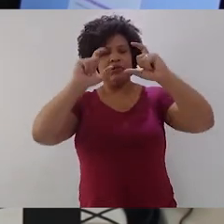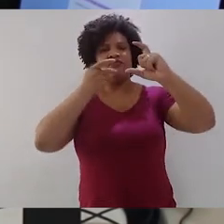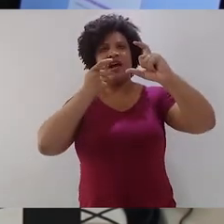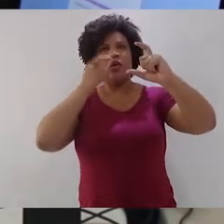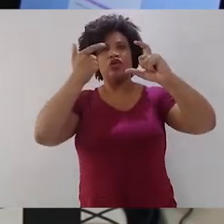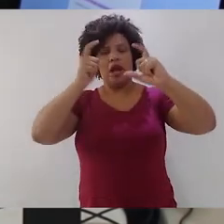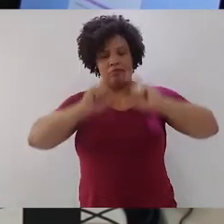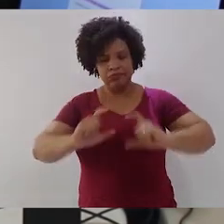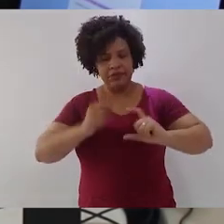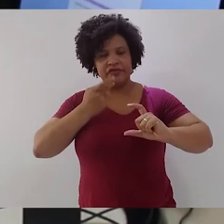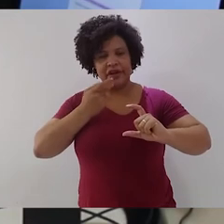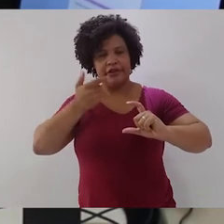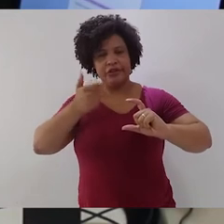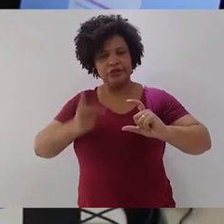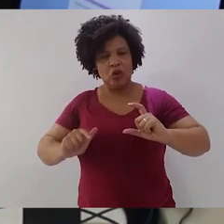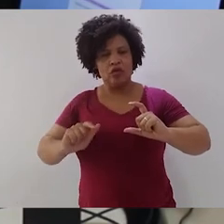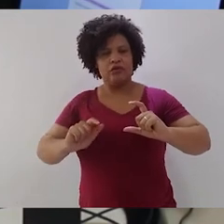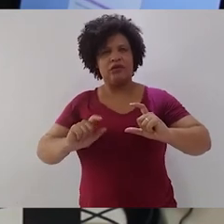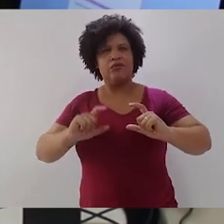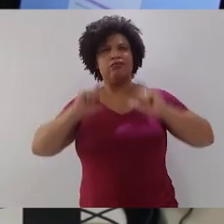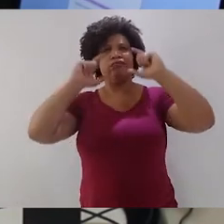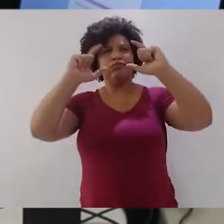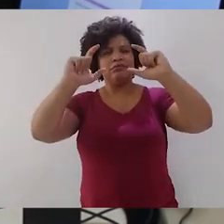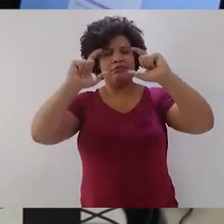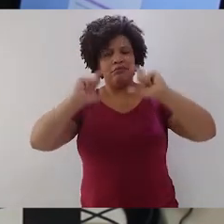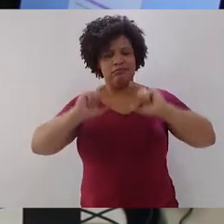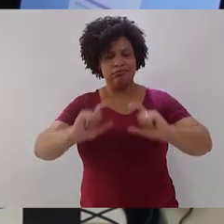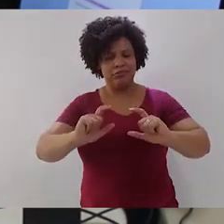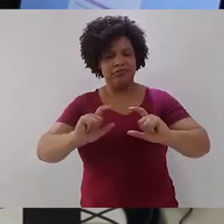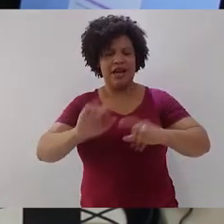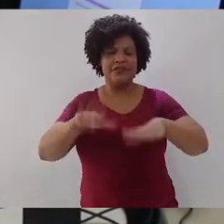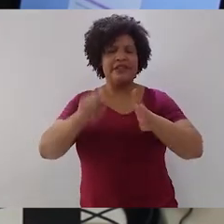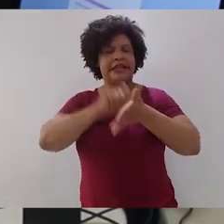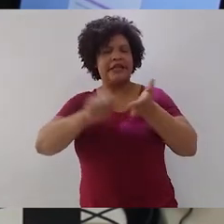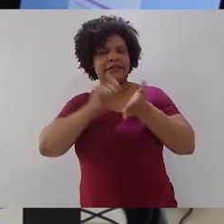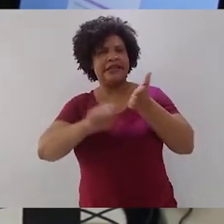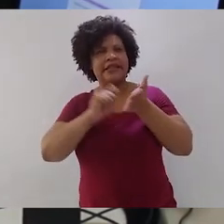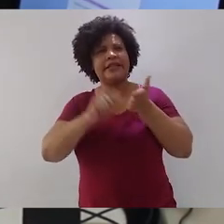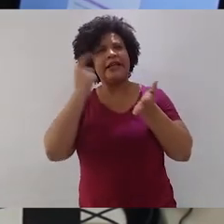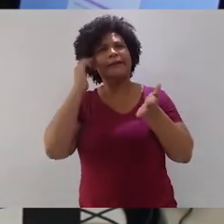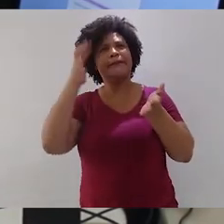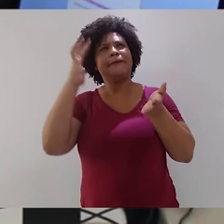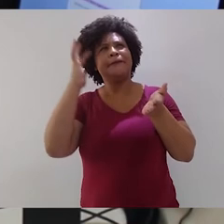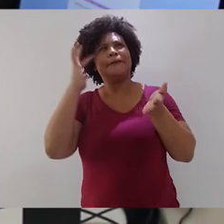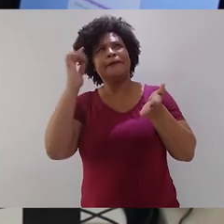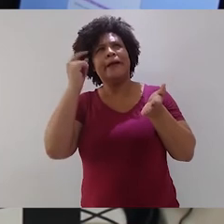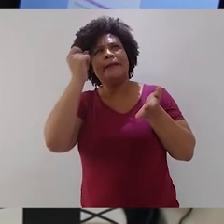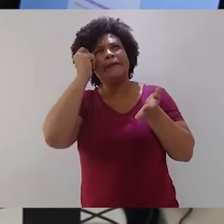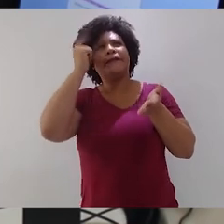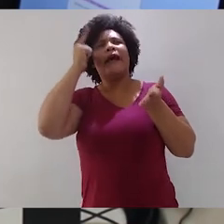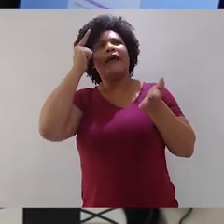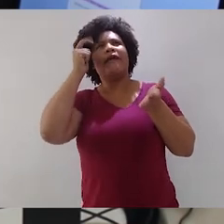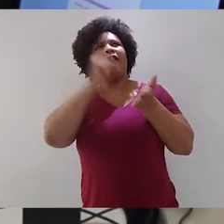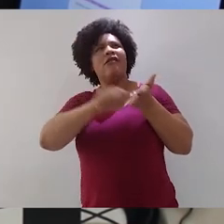consolidada, seja porque no processo de gênese da escrita, na cabeça dela aquela ideia ainda está presente, então a